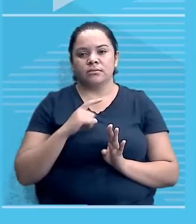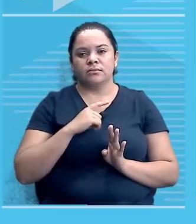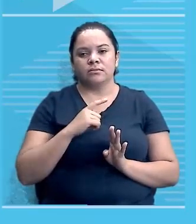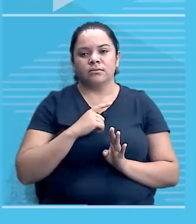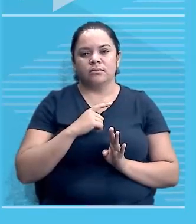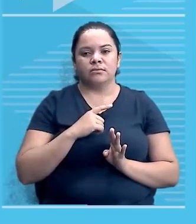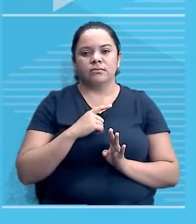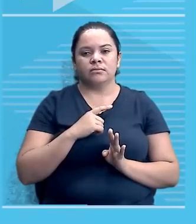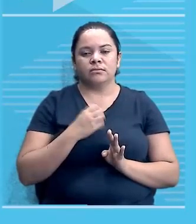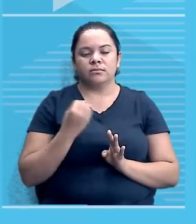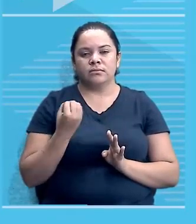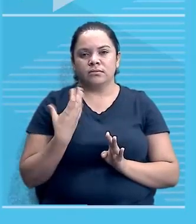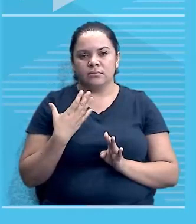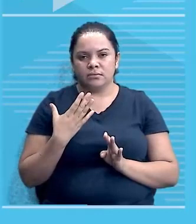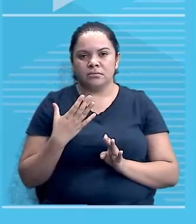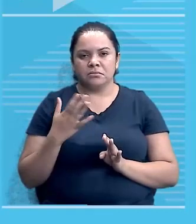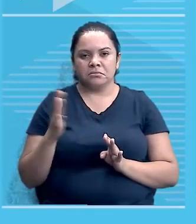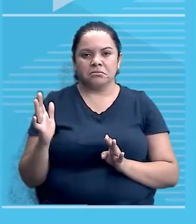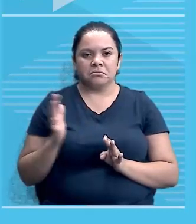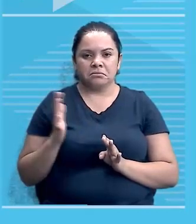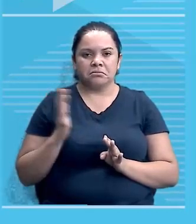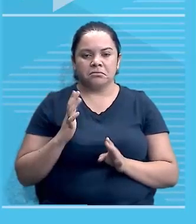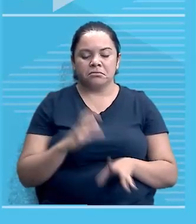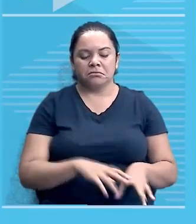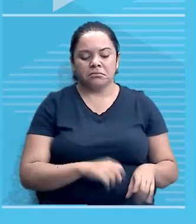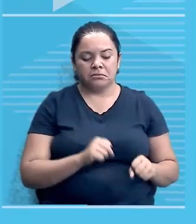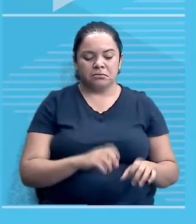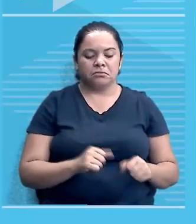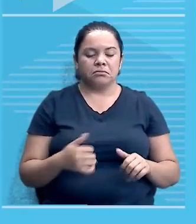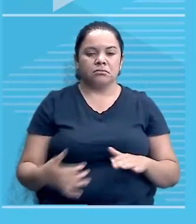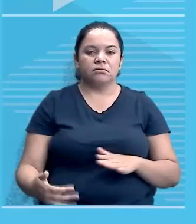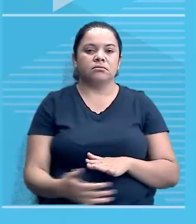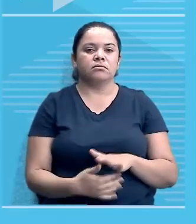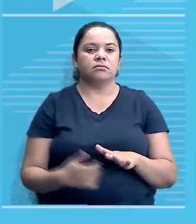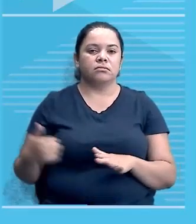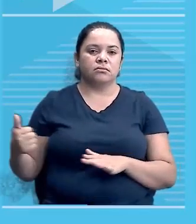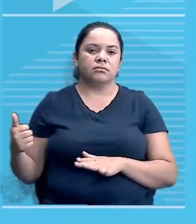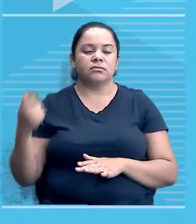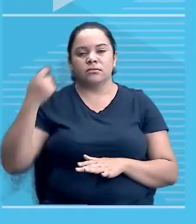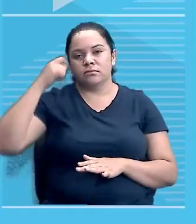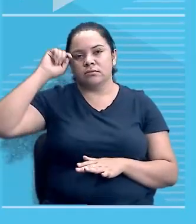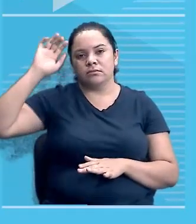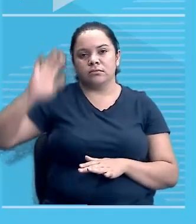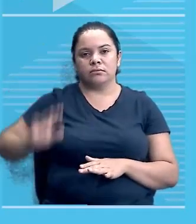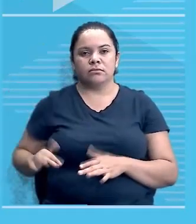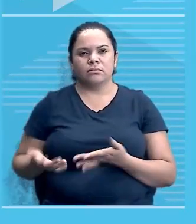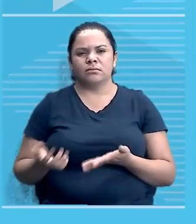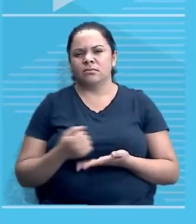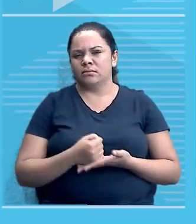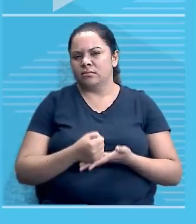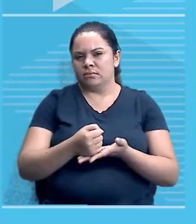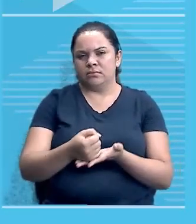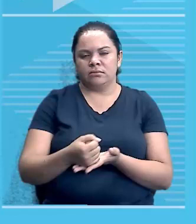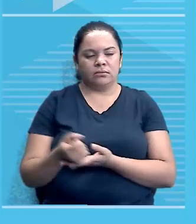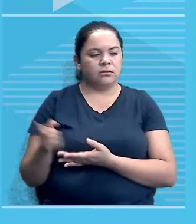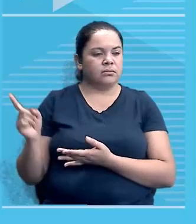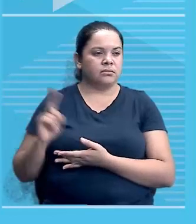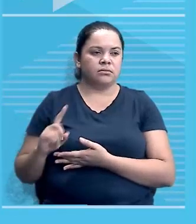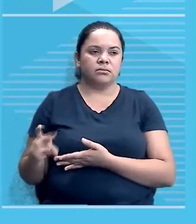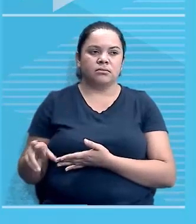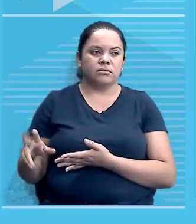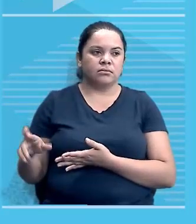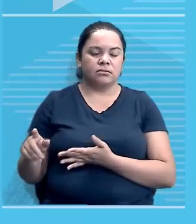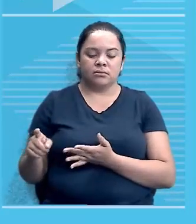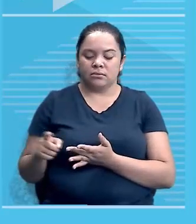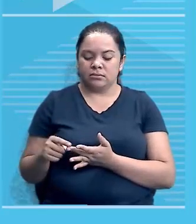riquezas que eles extraíam exatamente do continente africano, mas é lógico que eles não iam apoiar. Então, essa alternativa também está errada,